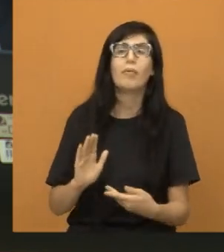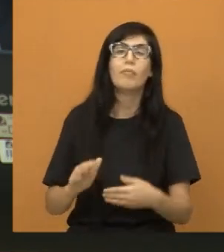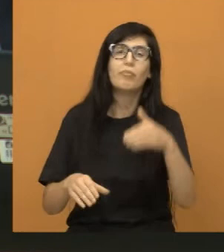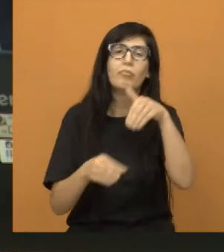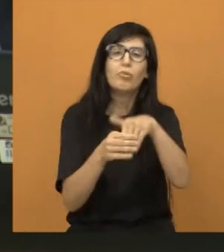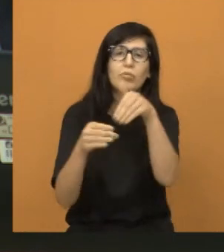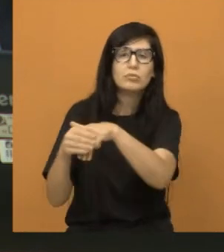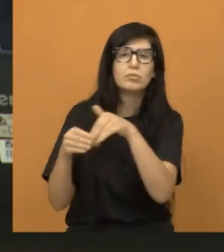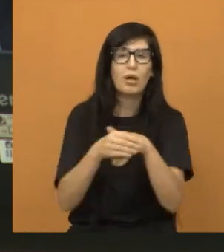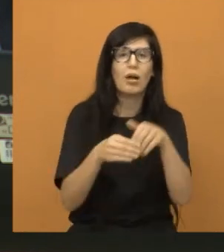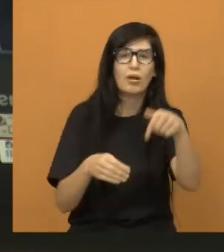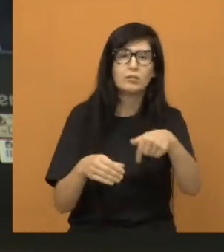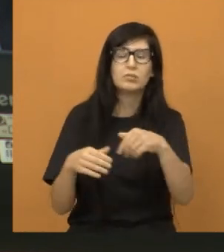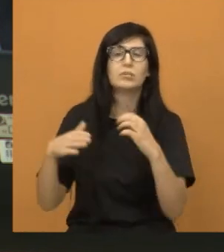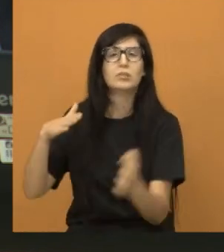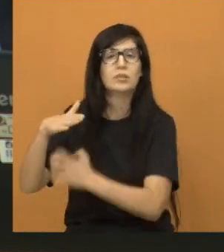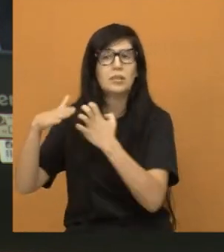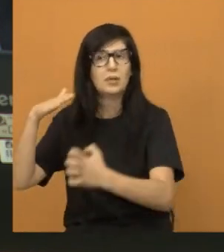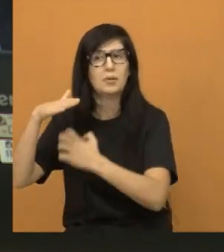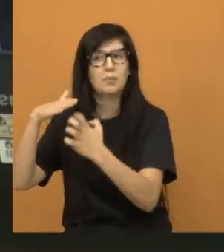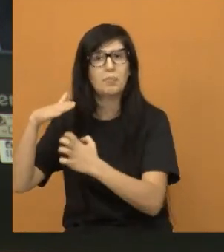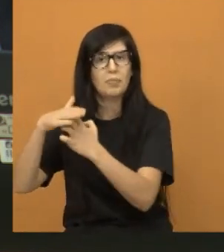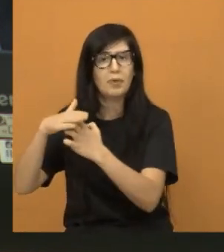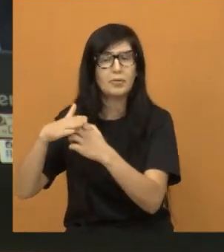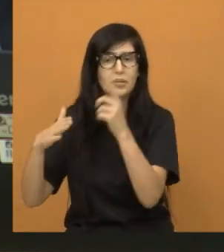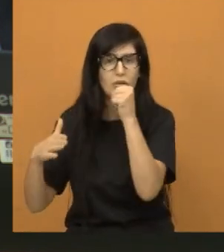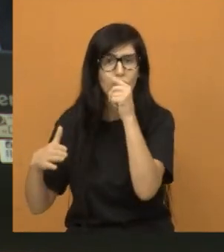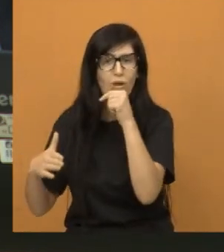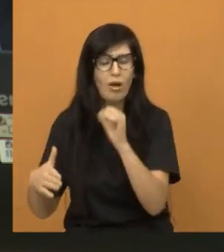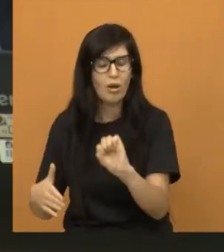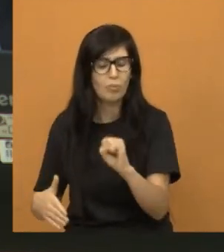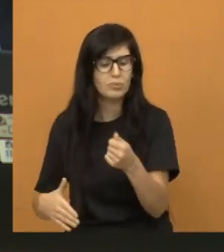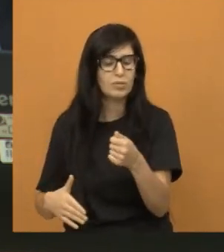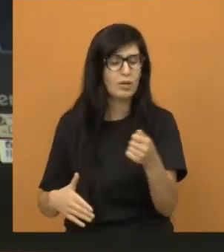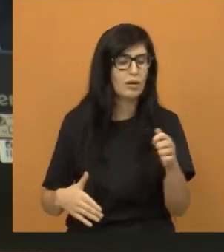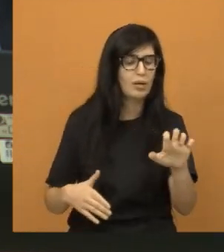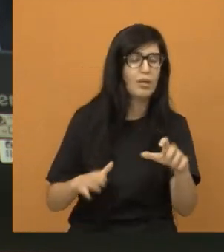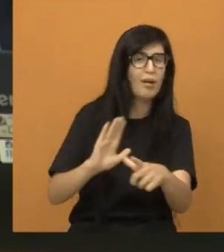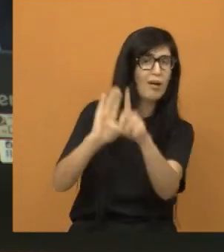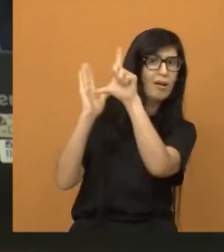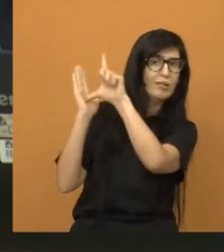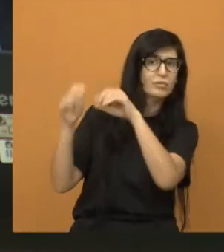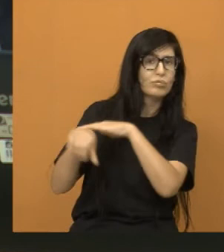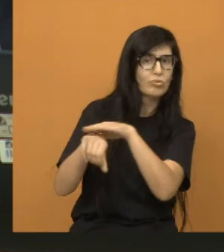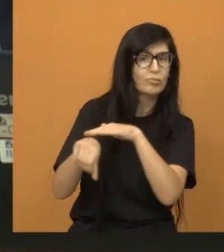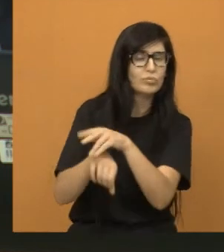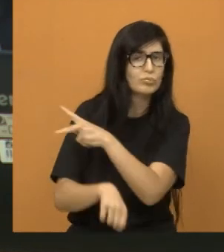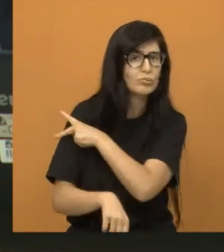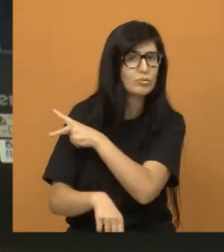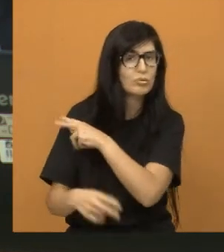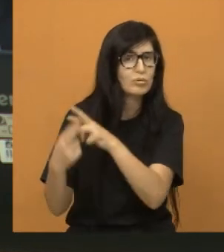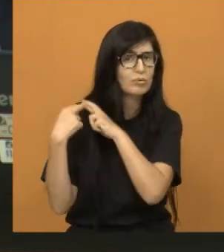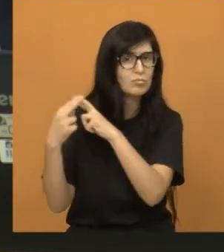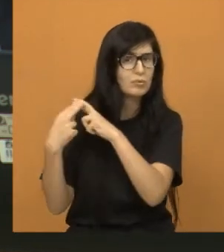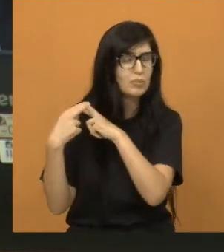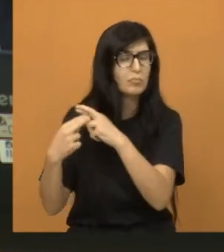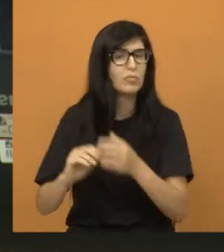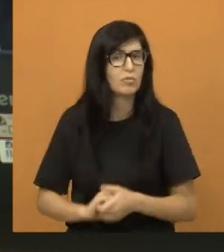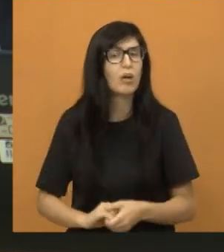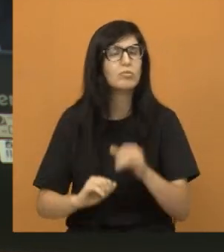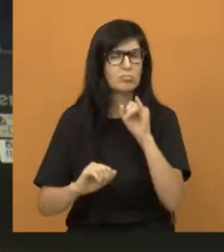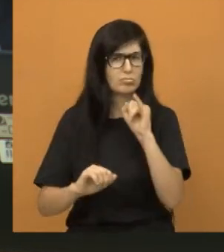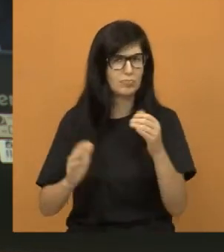Quando chegou esse projeto do SAI, fui debaixo do braço, fomos lá conversar com o gestor responsável. E, mais uma vez, eu reforço